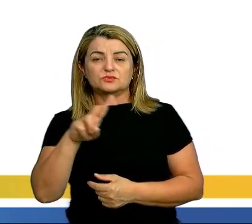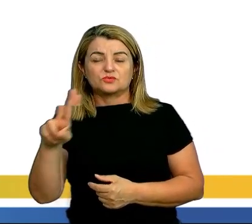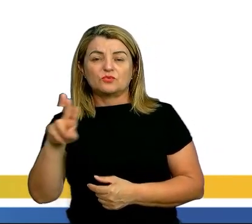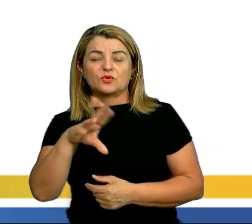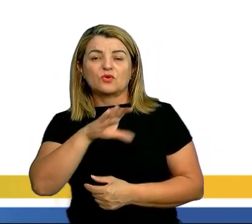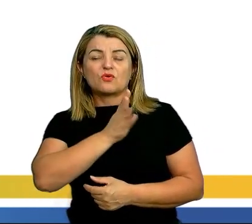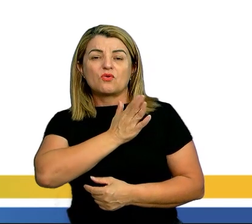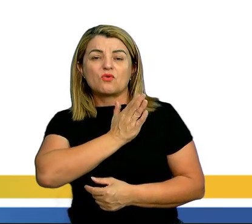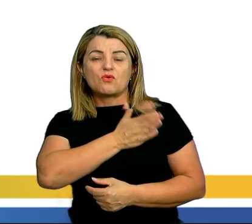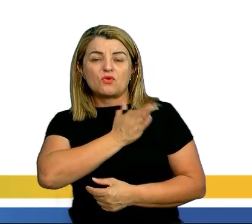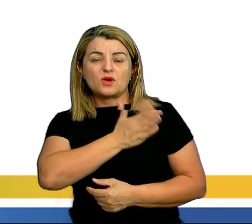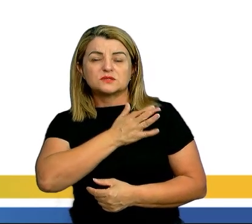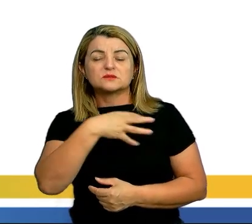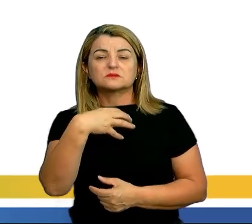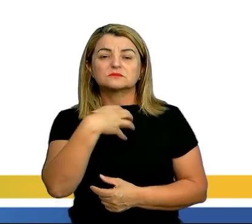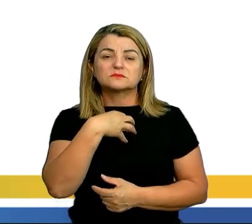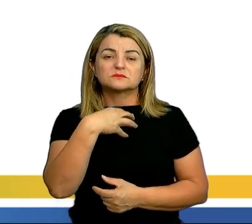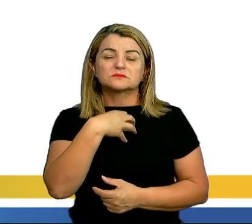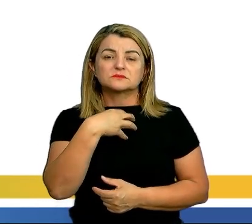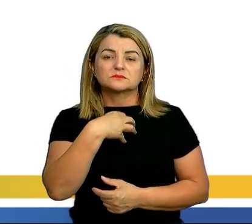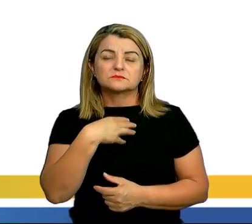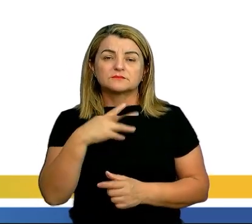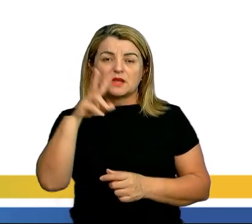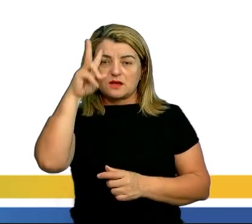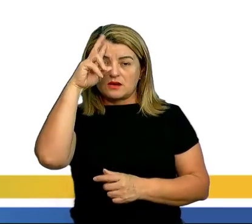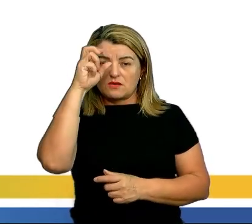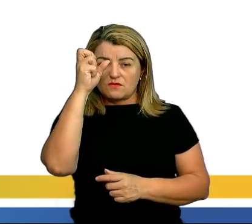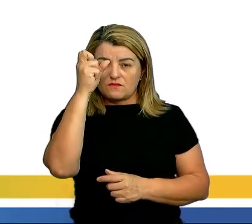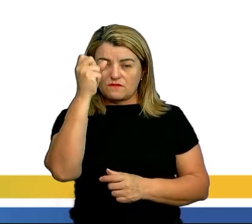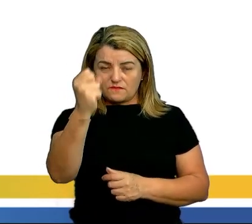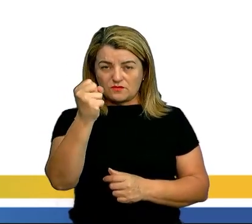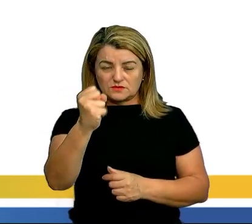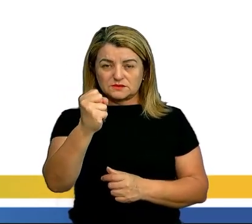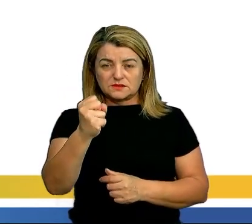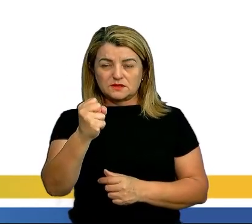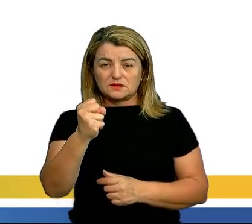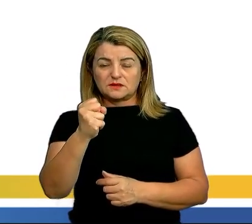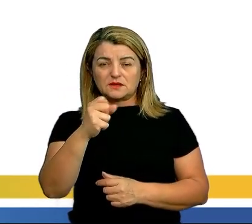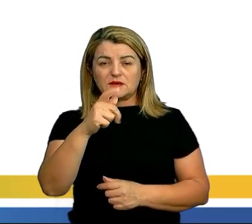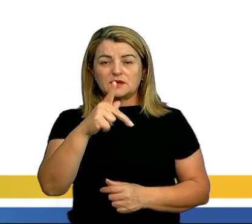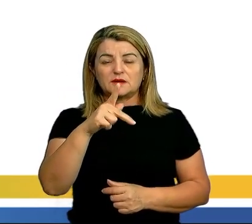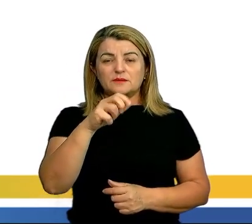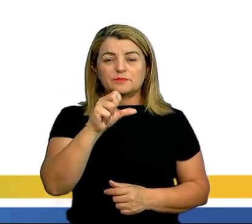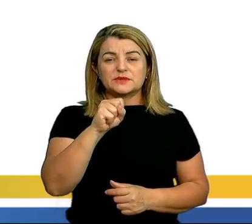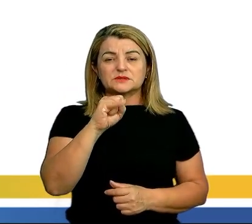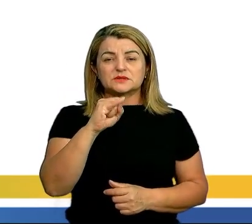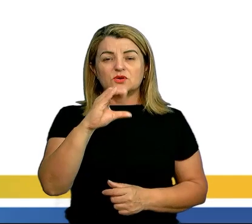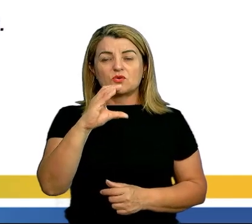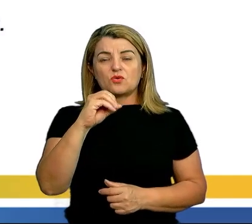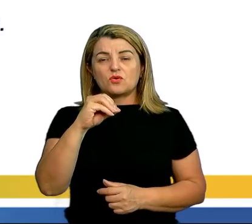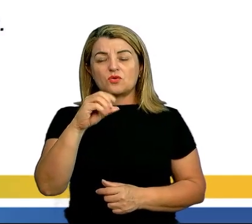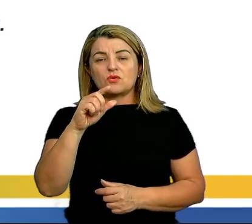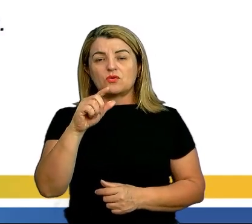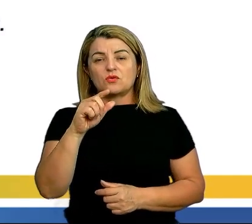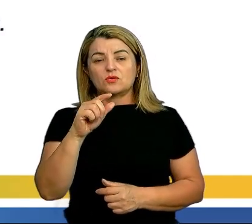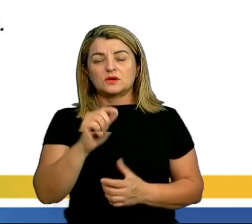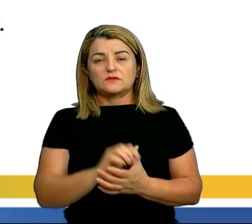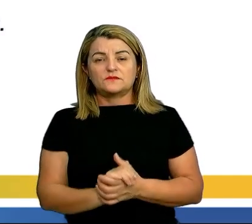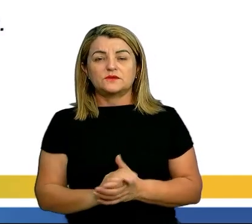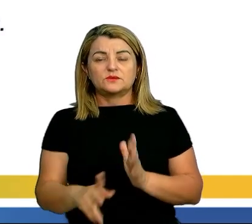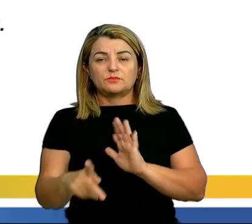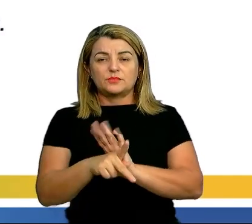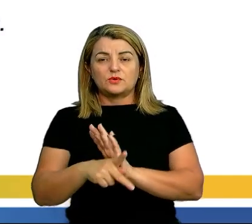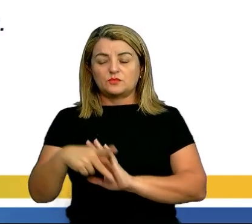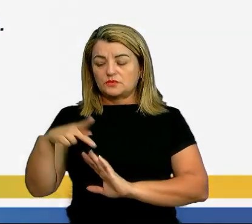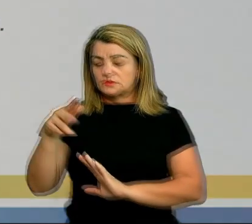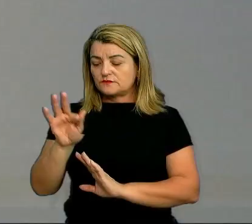percebe aí uma característica muito forte dessa autopsicografia do Fernando Pessoa. Então, vamos lá,